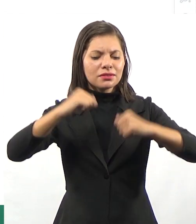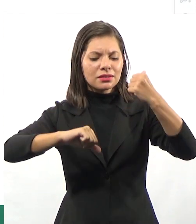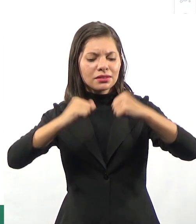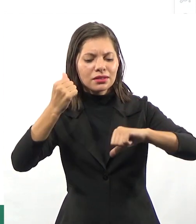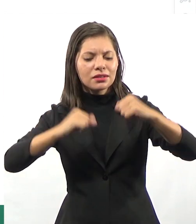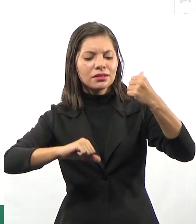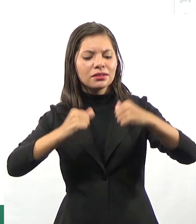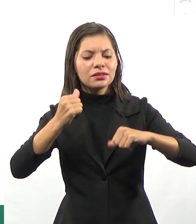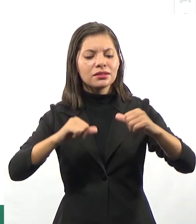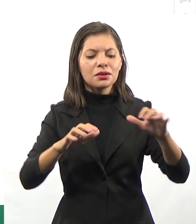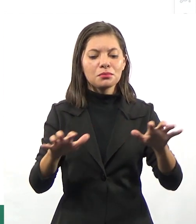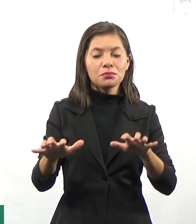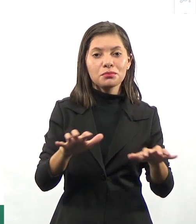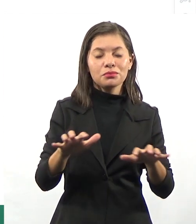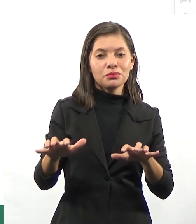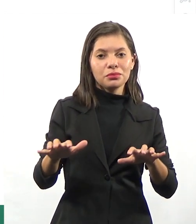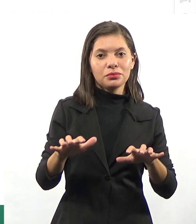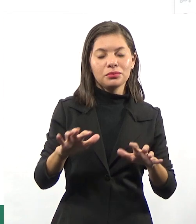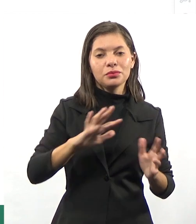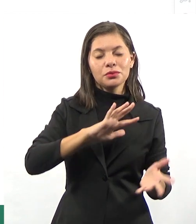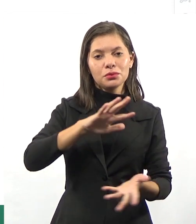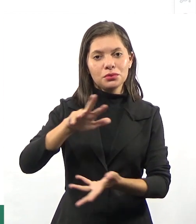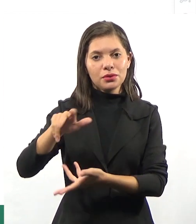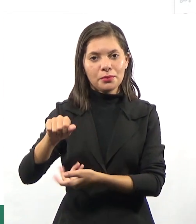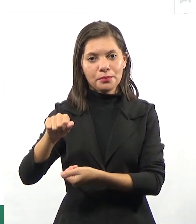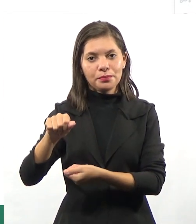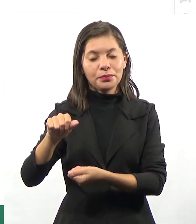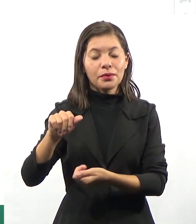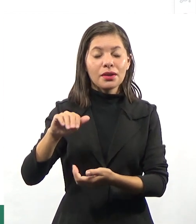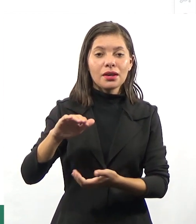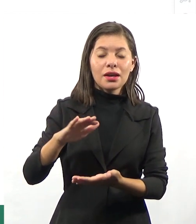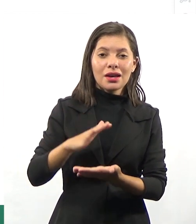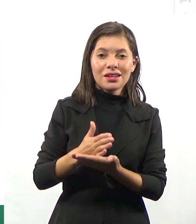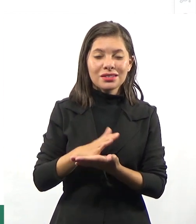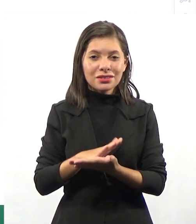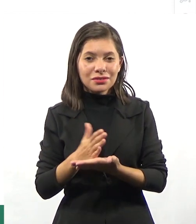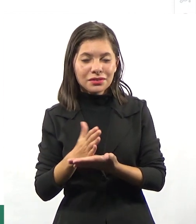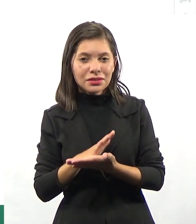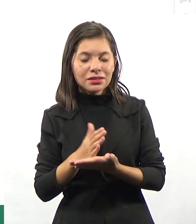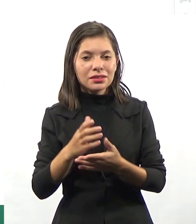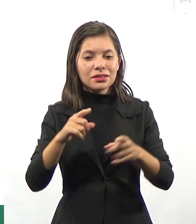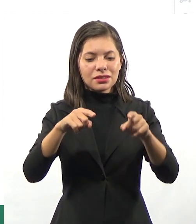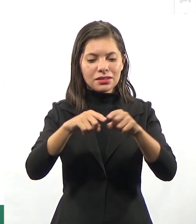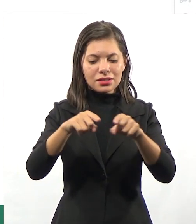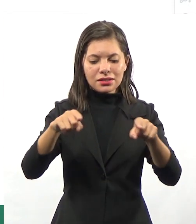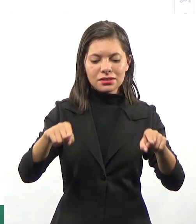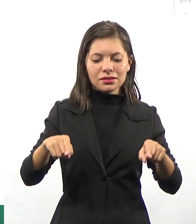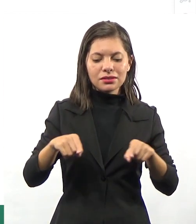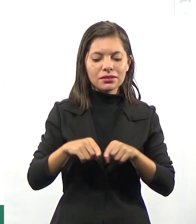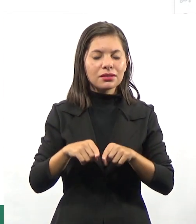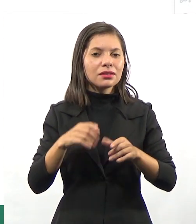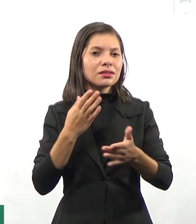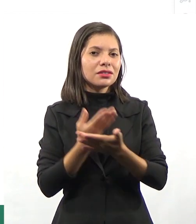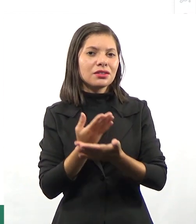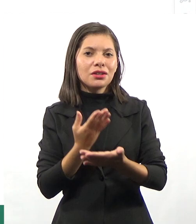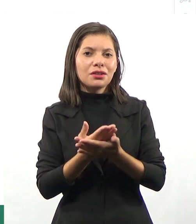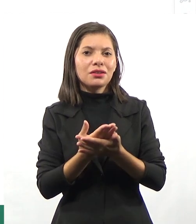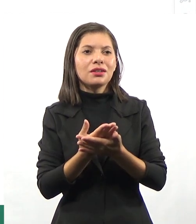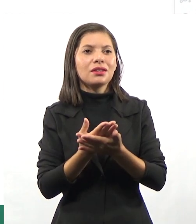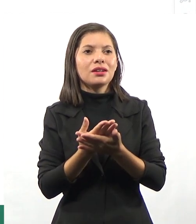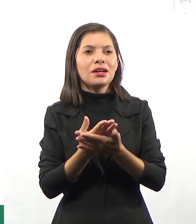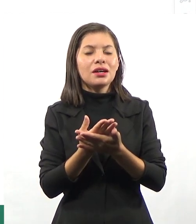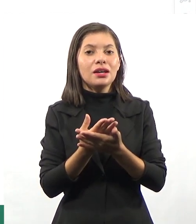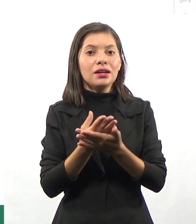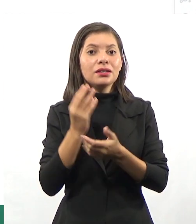analisa o movimento de translação junto? Às vezes, em sala de aula, eu não consigo realizar uma experiência